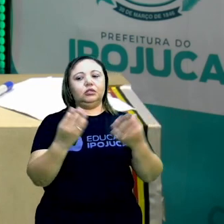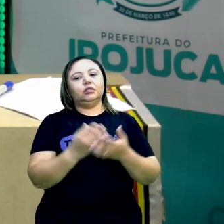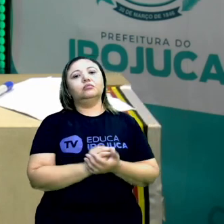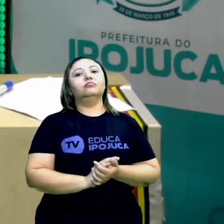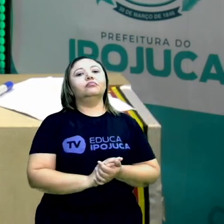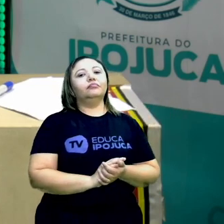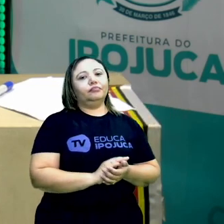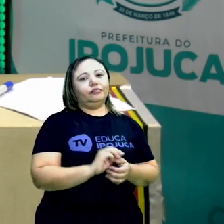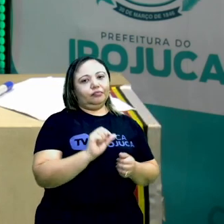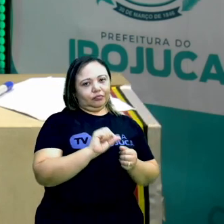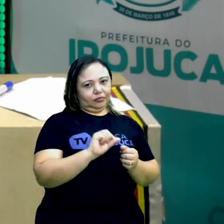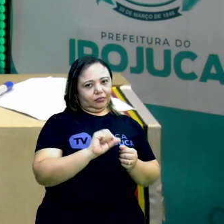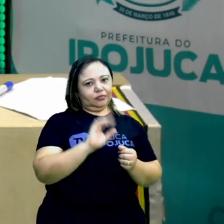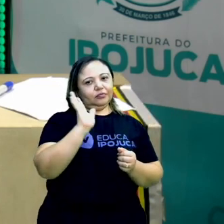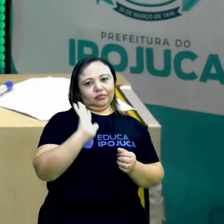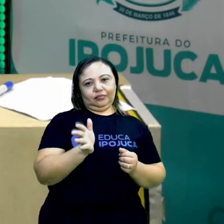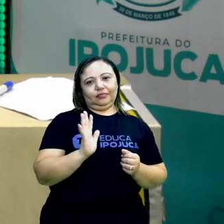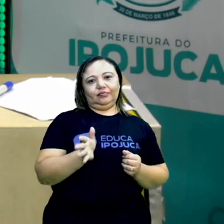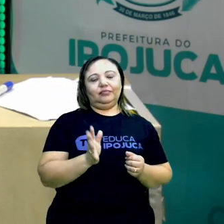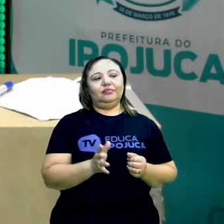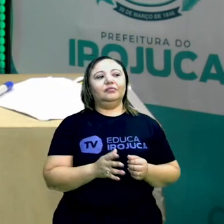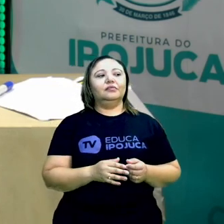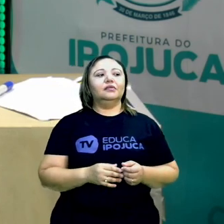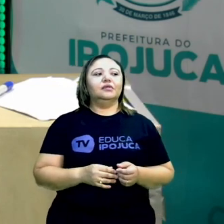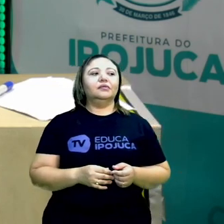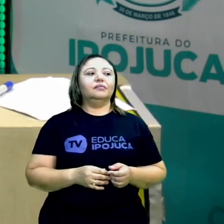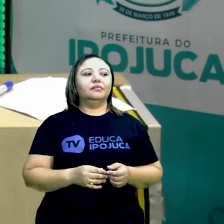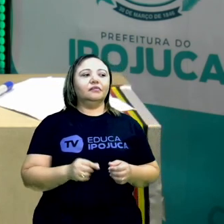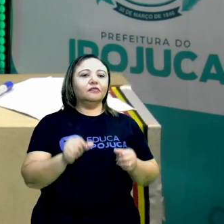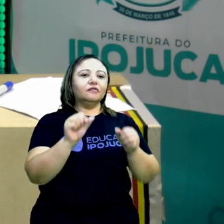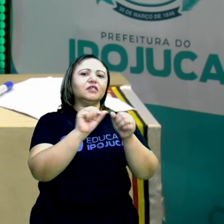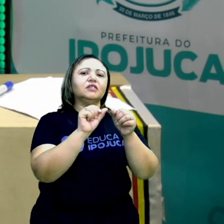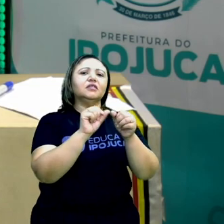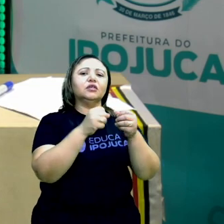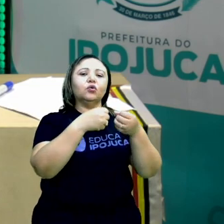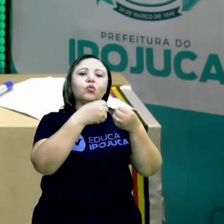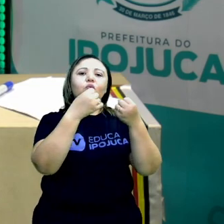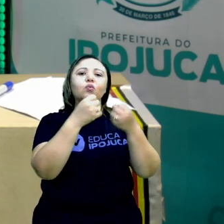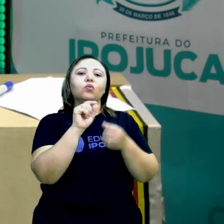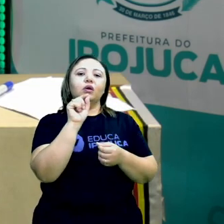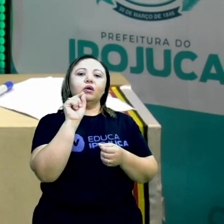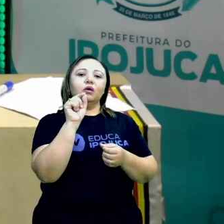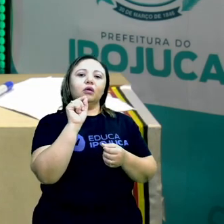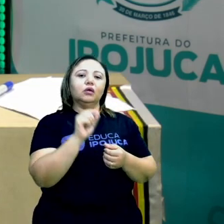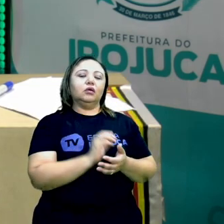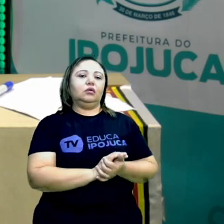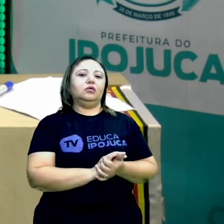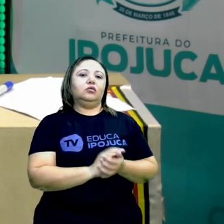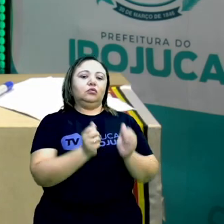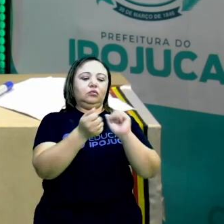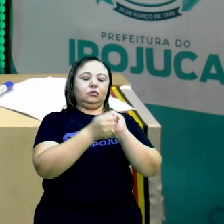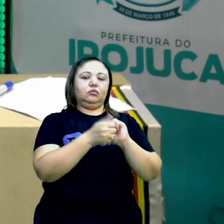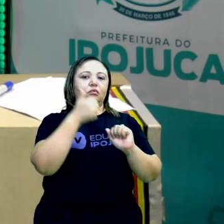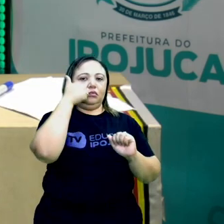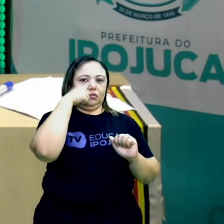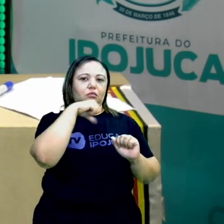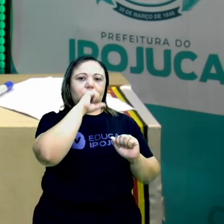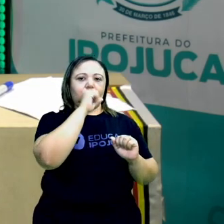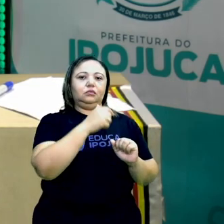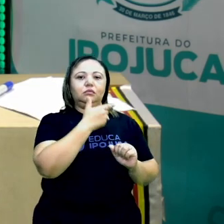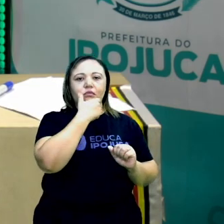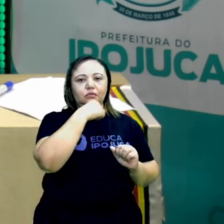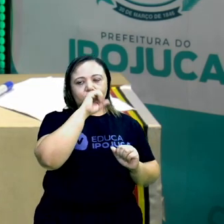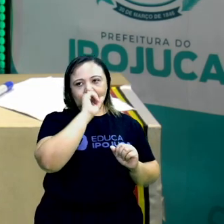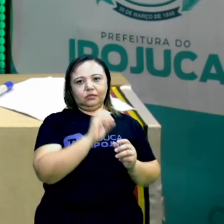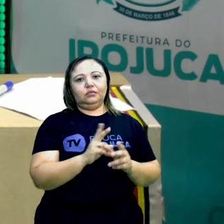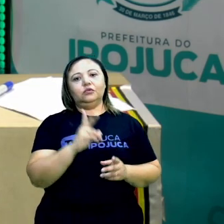monte de vogais, ó. E o que vocês vão fazer junto com a mamãe, com o papai, com os irmãozinhos? Vocês